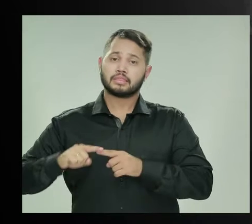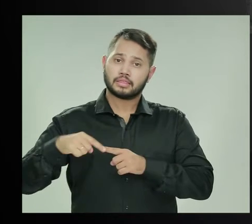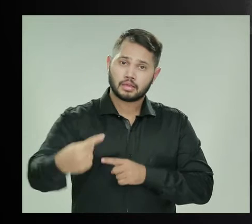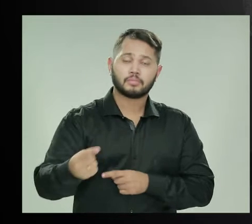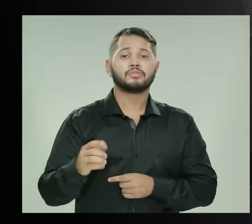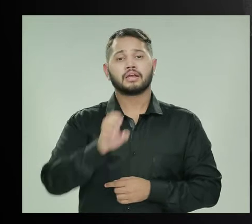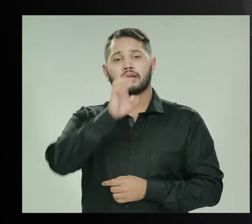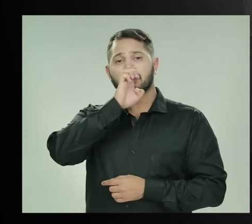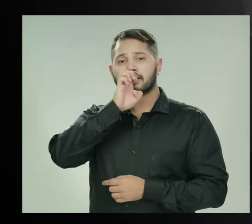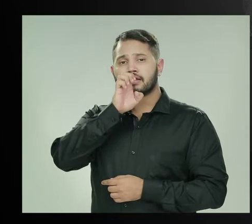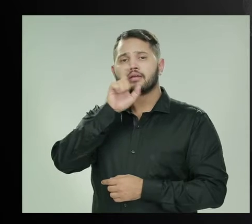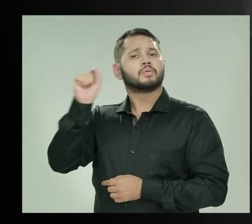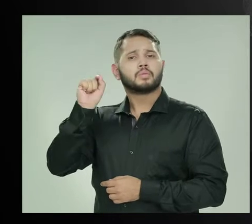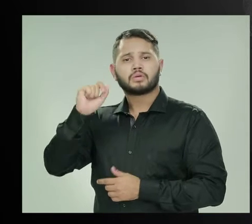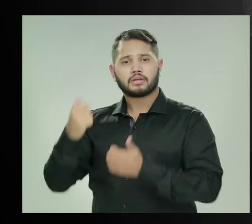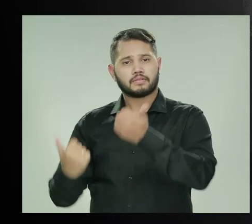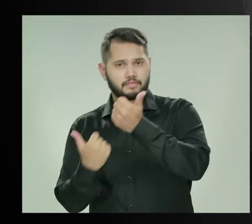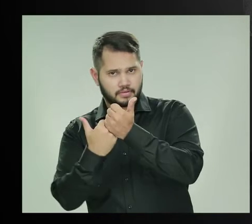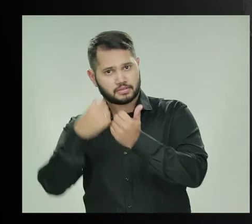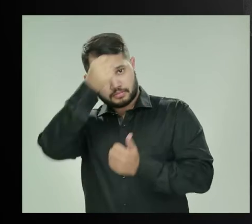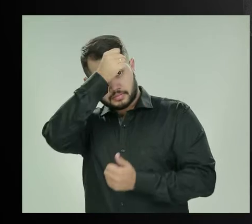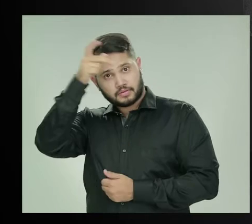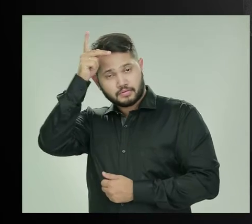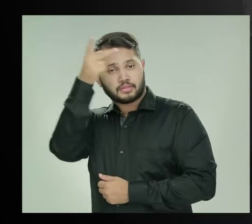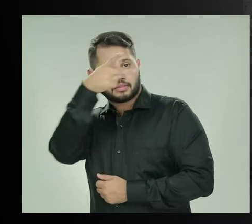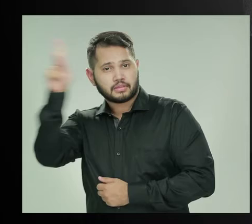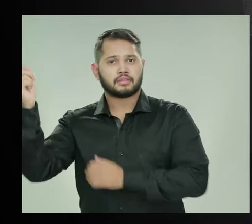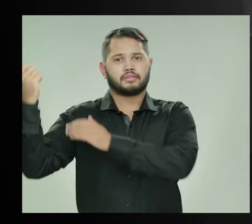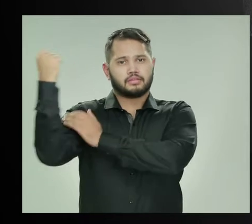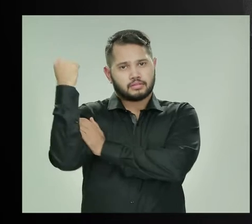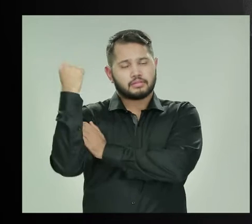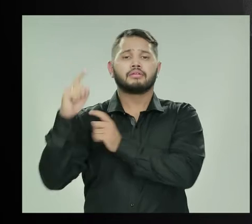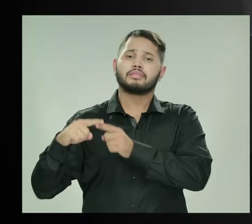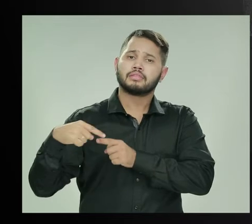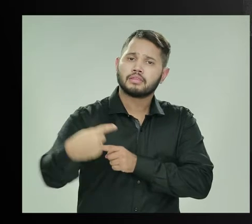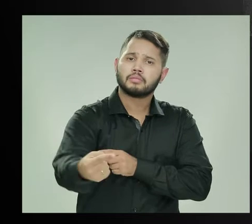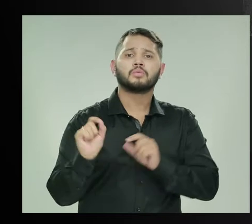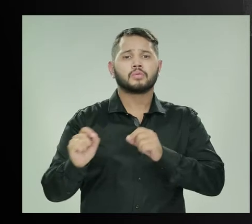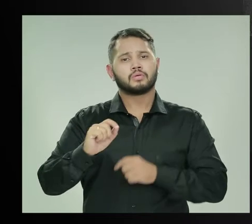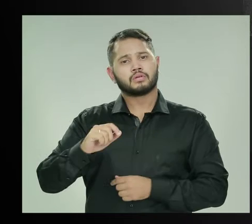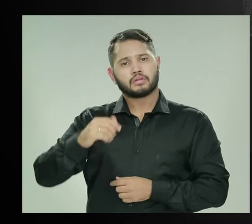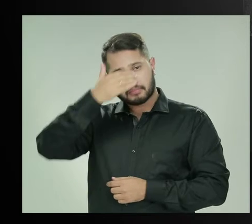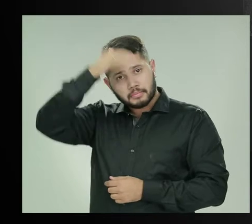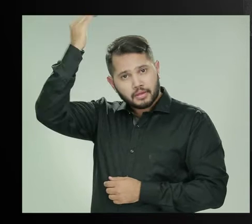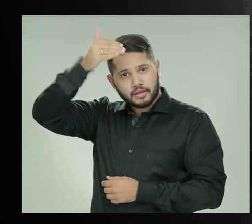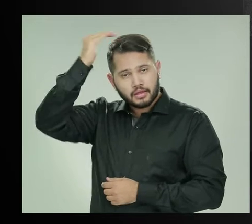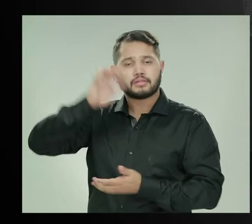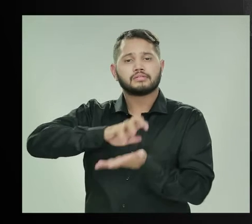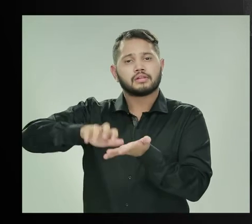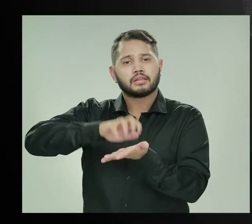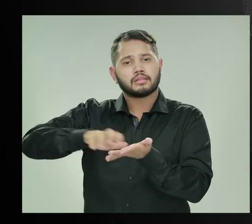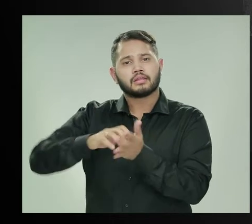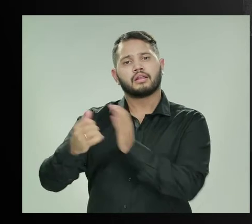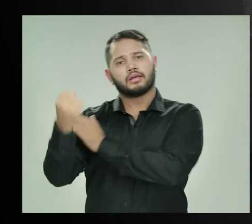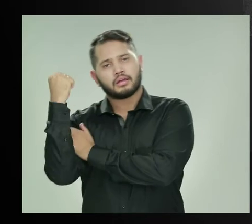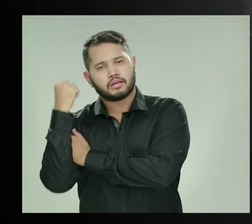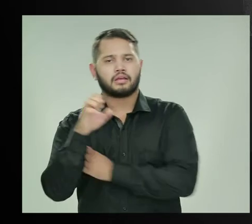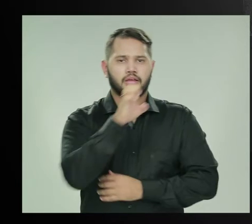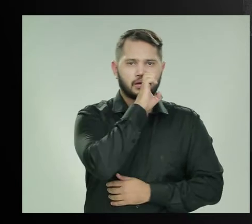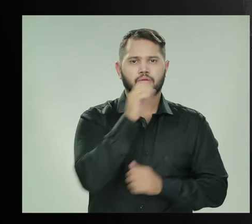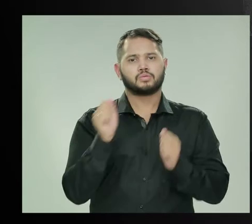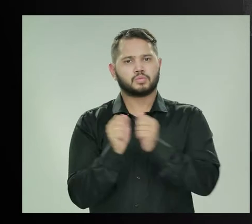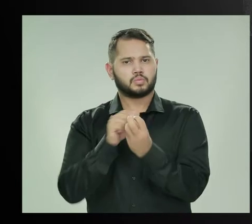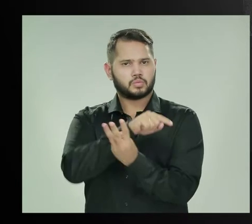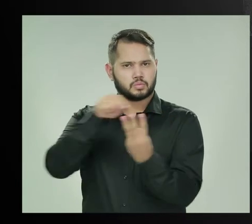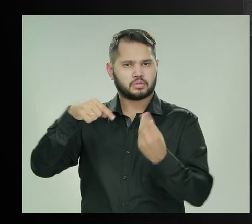Depois veio Eduardo Braga, que foi vice-prefeito de Amazonino E depois o Melo, que foi secretário de Amazonino